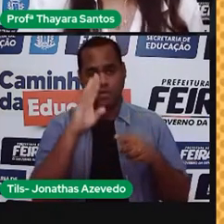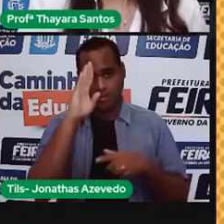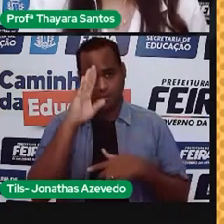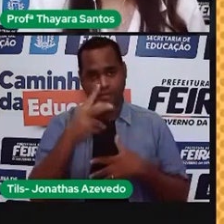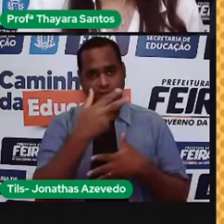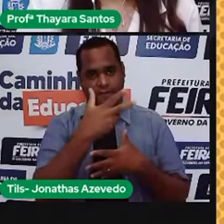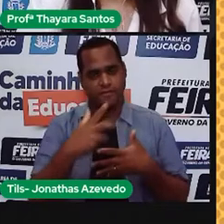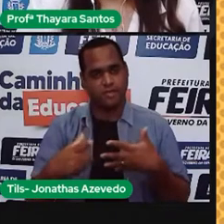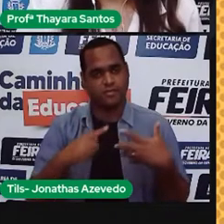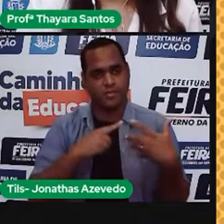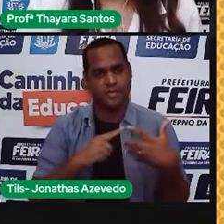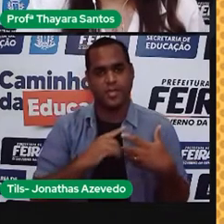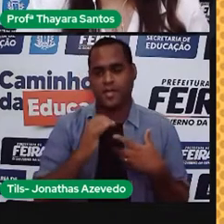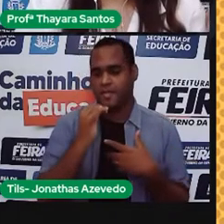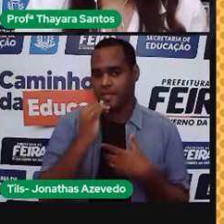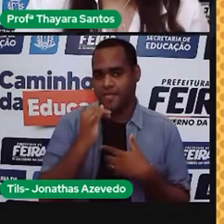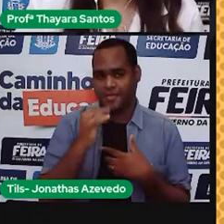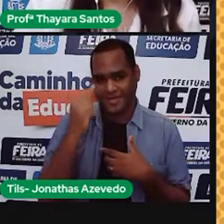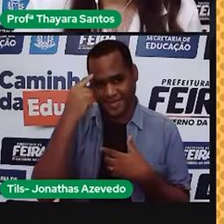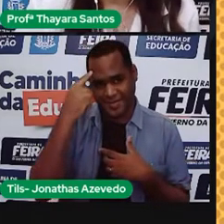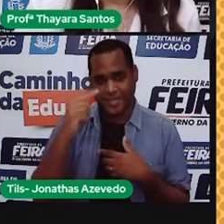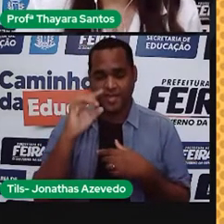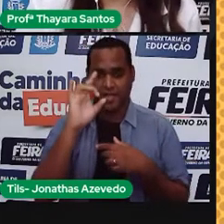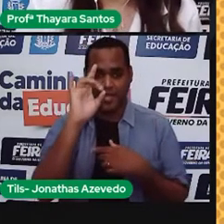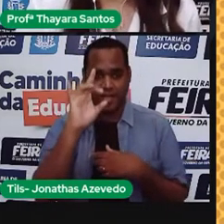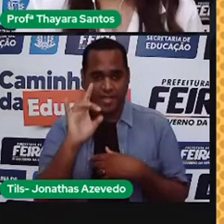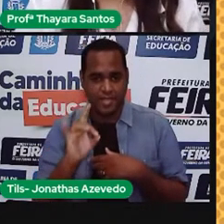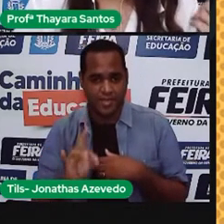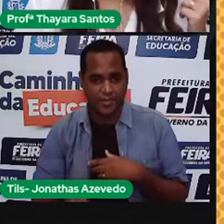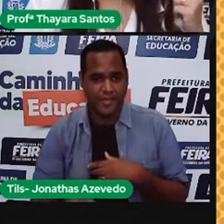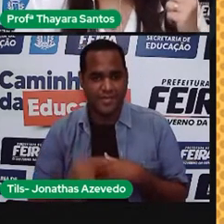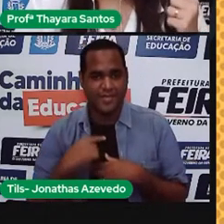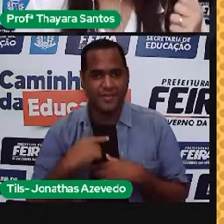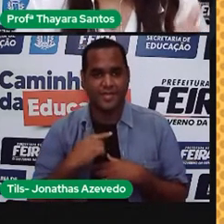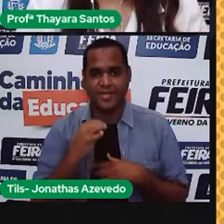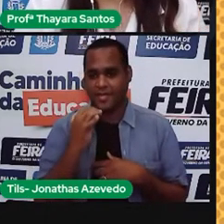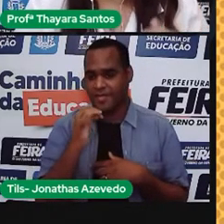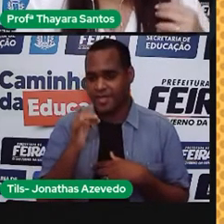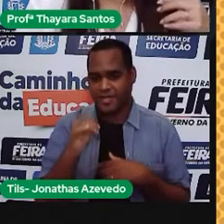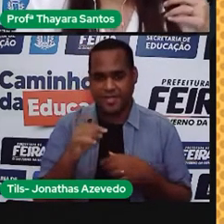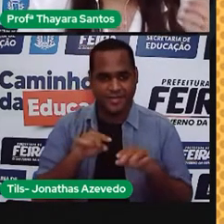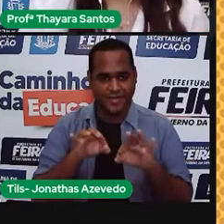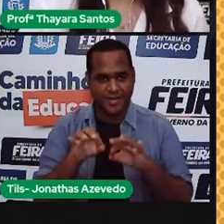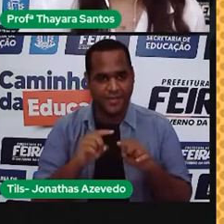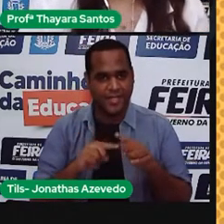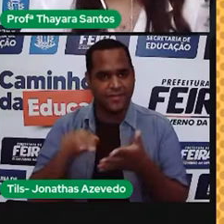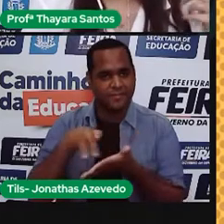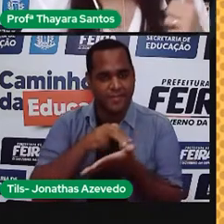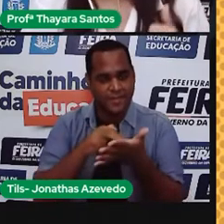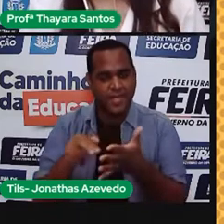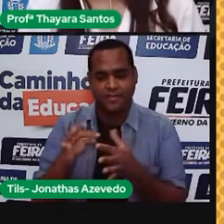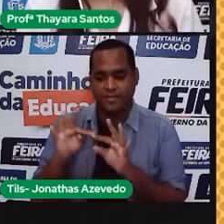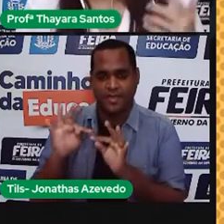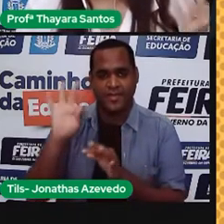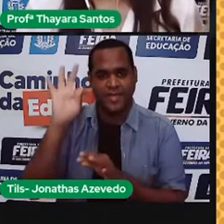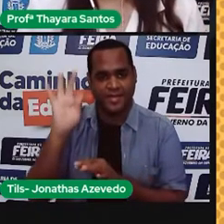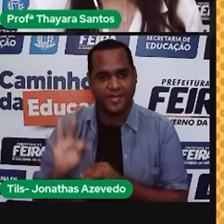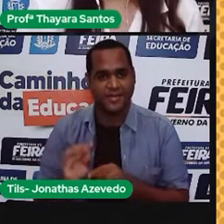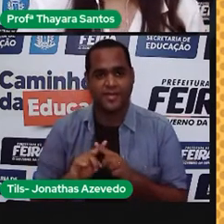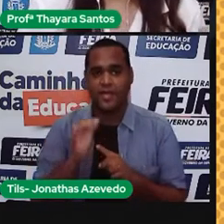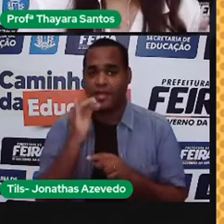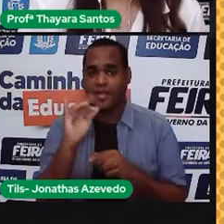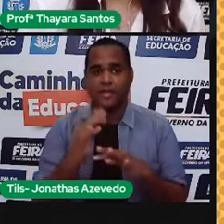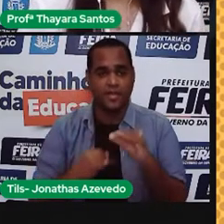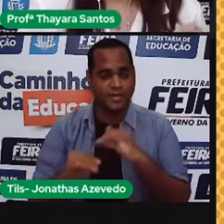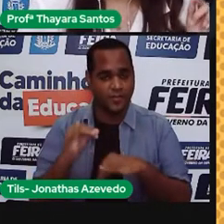tipos de energia são esses aqui, a gente falou um pouquinho sobre cada um deles, então a energia mecânica, a energia térmica, elétrica, a